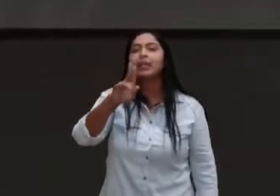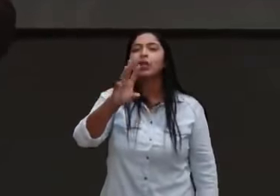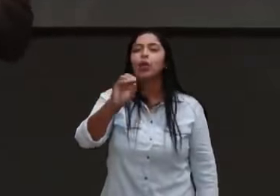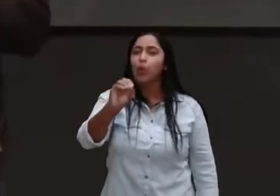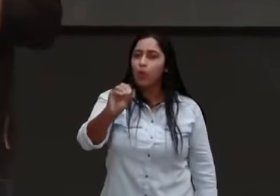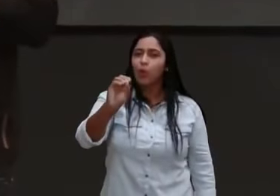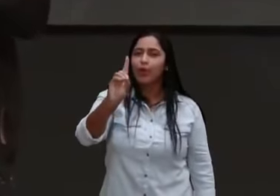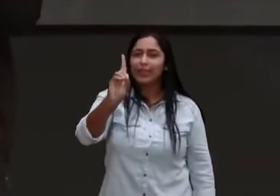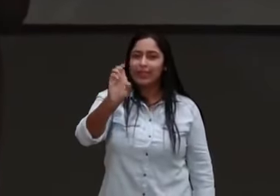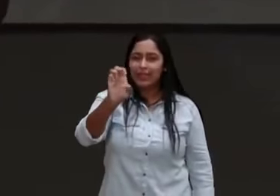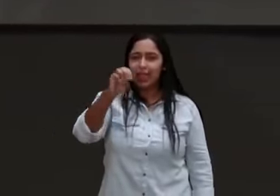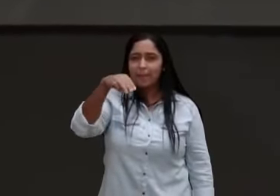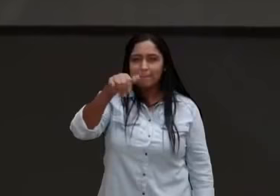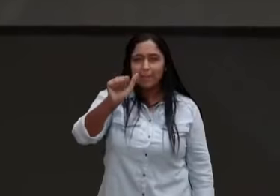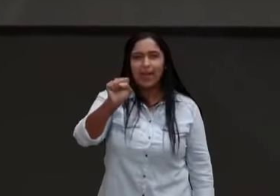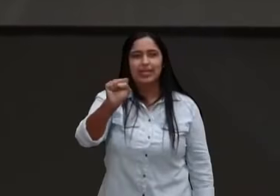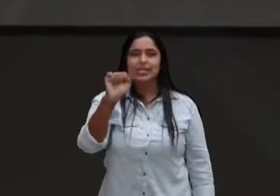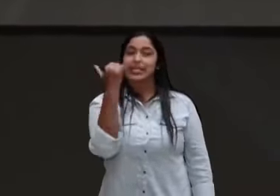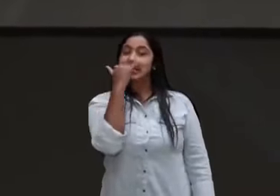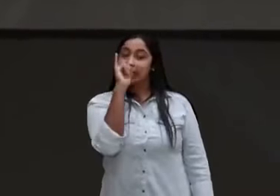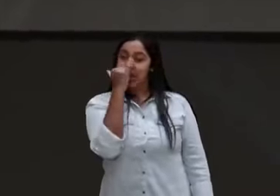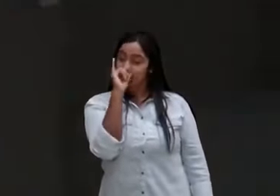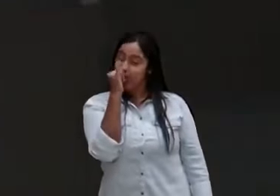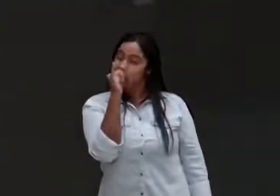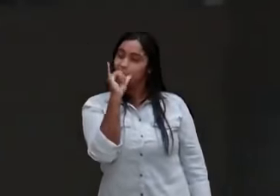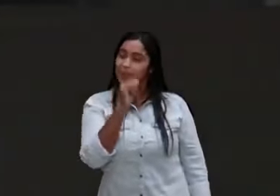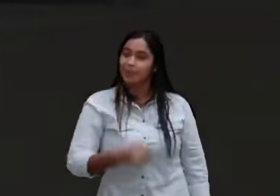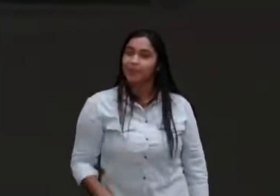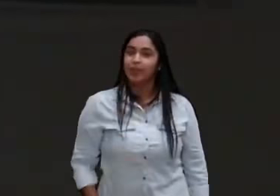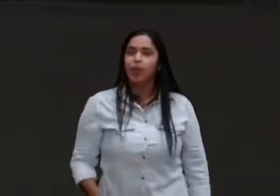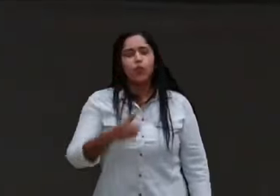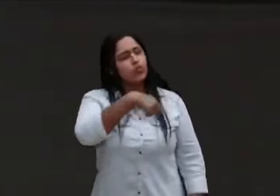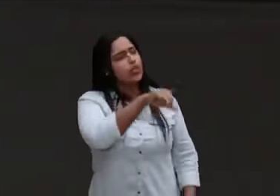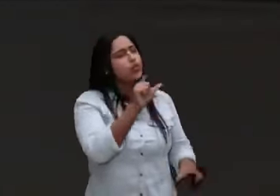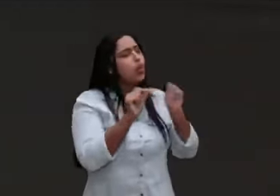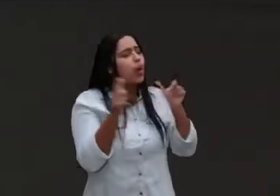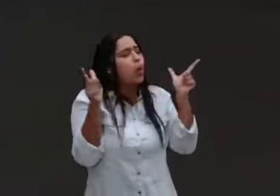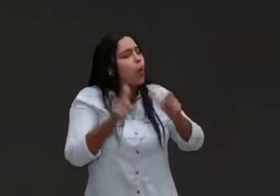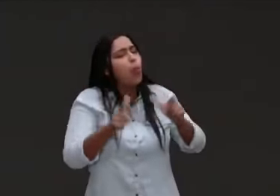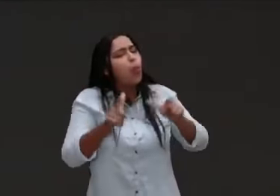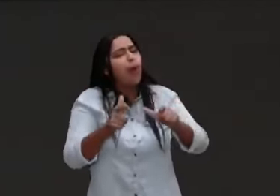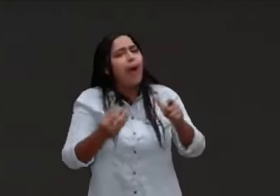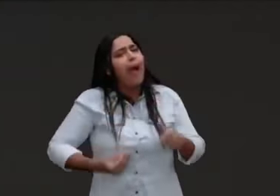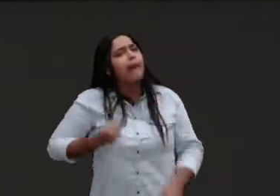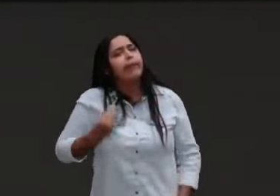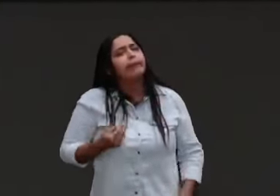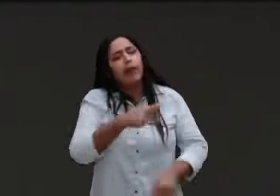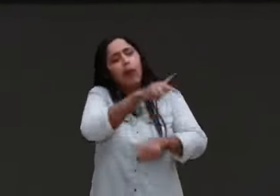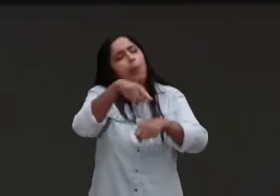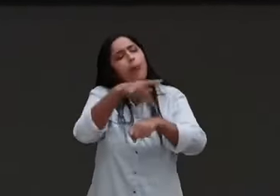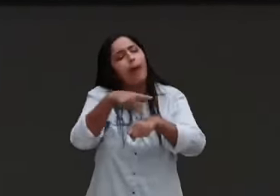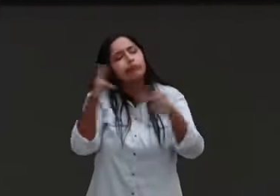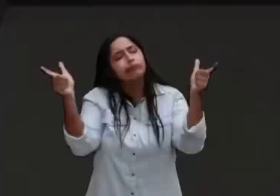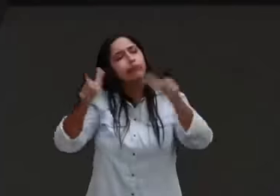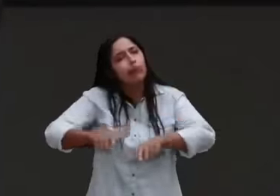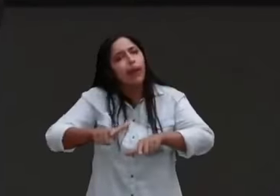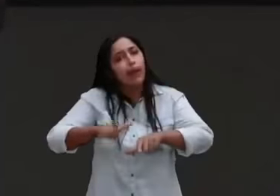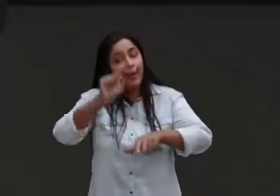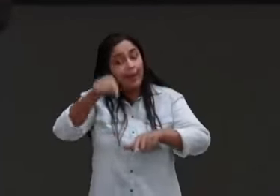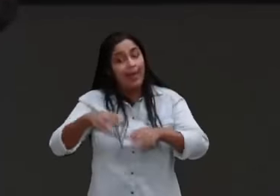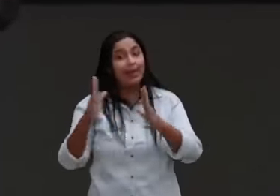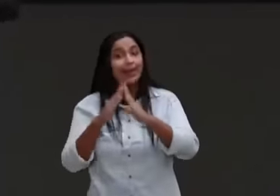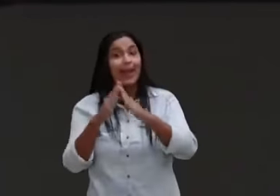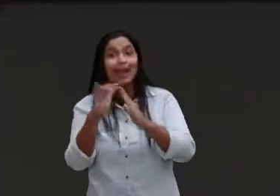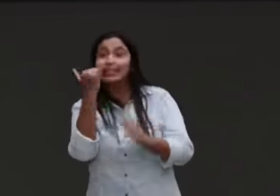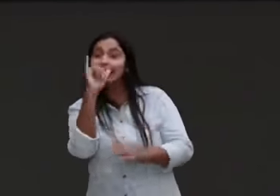se você tivesse que escolher um país no mundo, para morar, que país seria, sabe qual o país que ele disse, ele é italiano, esse sociólogo, ele disse, eu moraria no